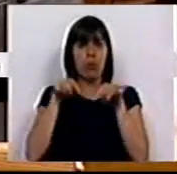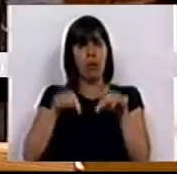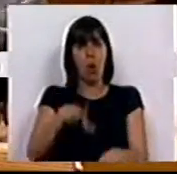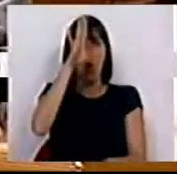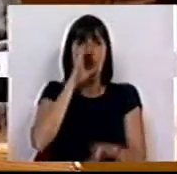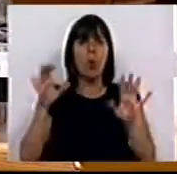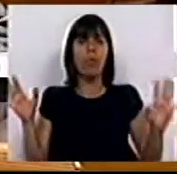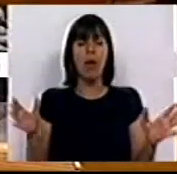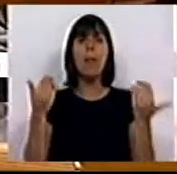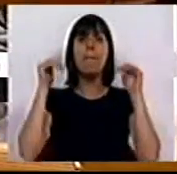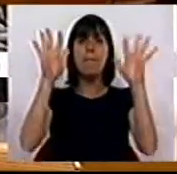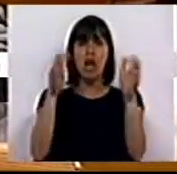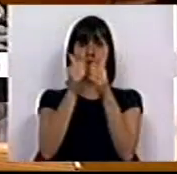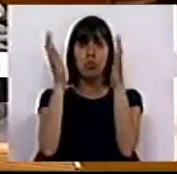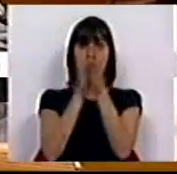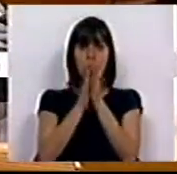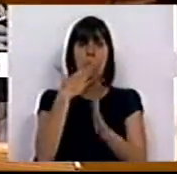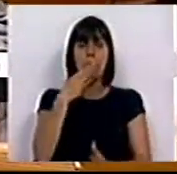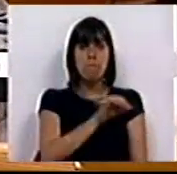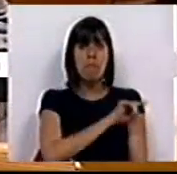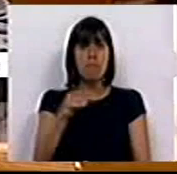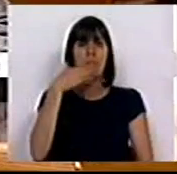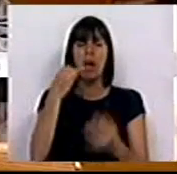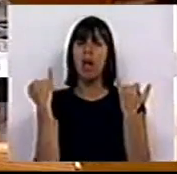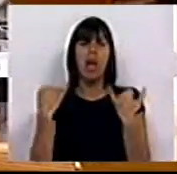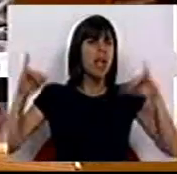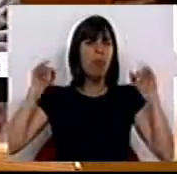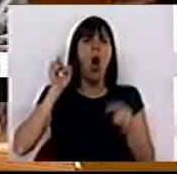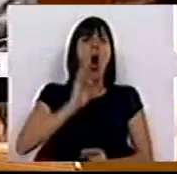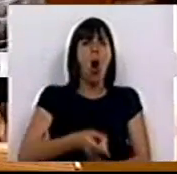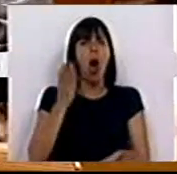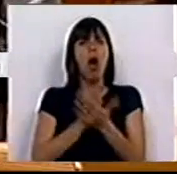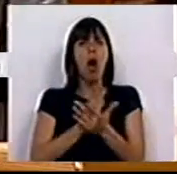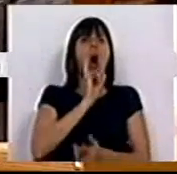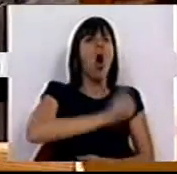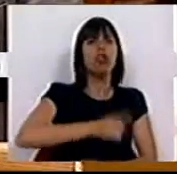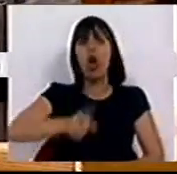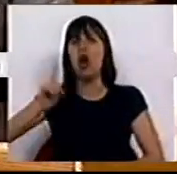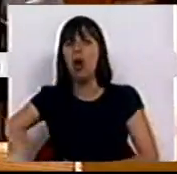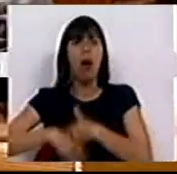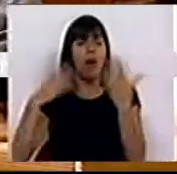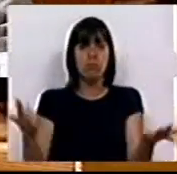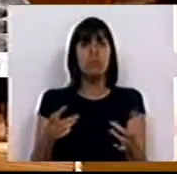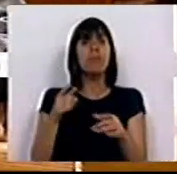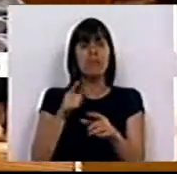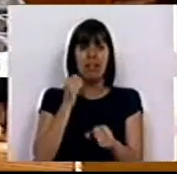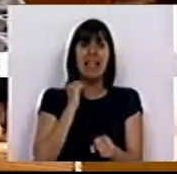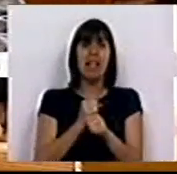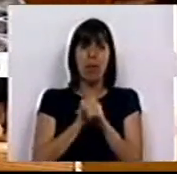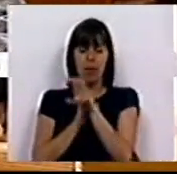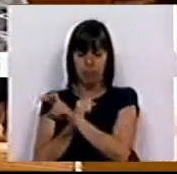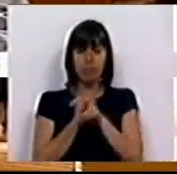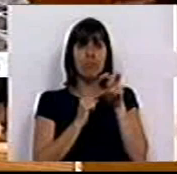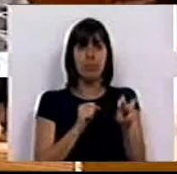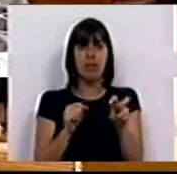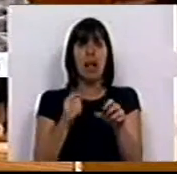deste Governo. Mas todas e todos eles, independentemente das qualificações que têm, estão a ocupar postos de